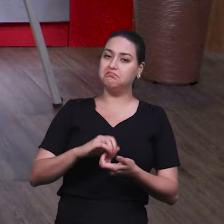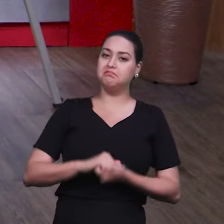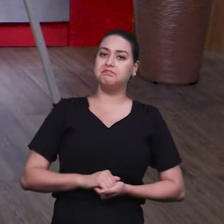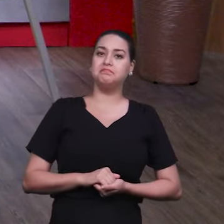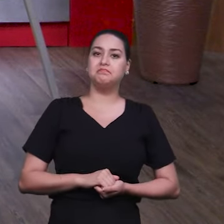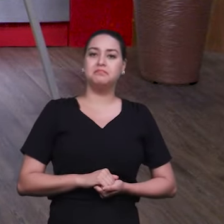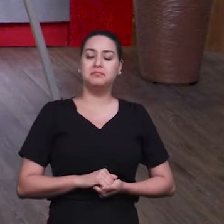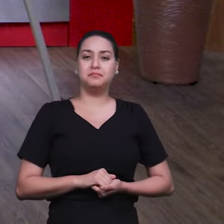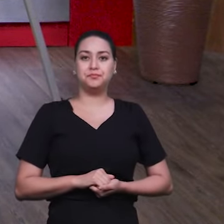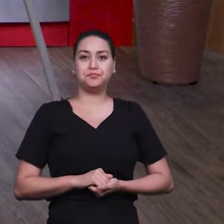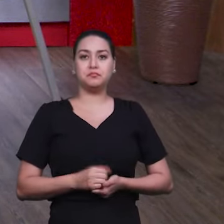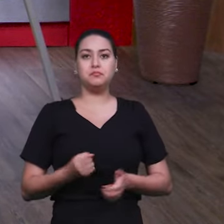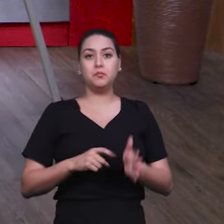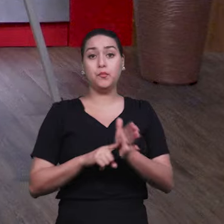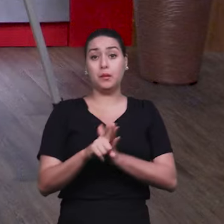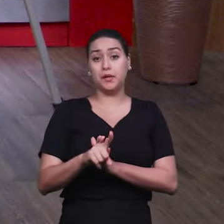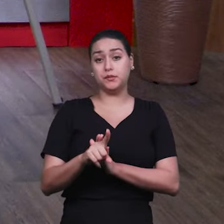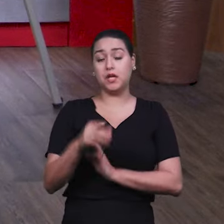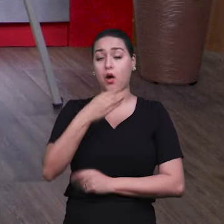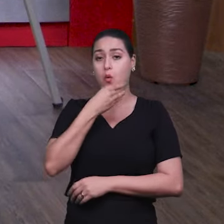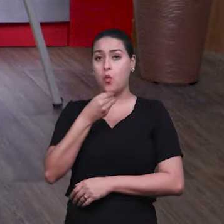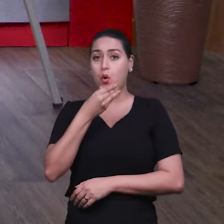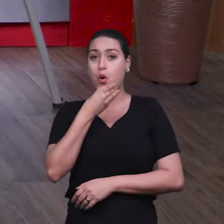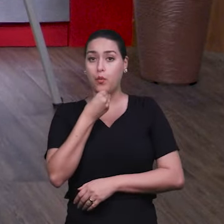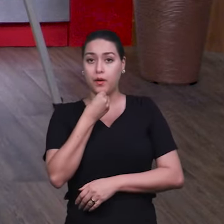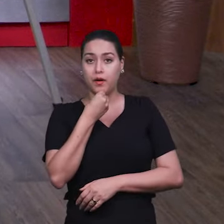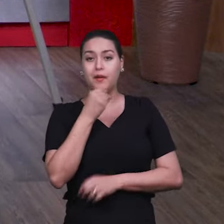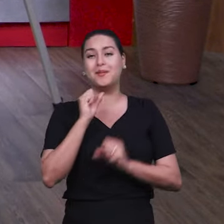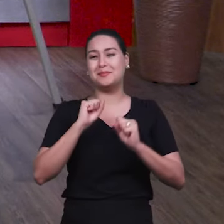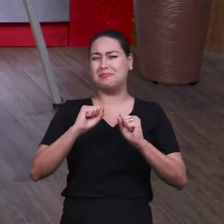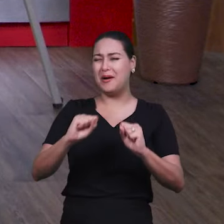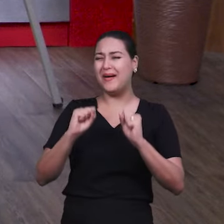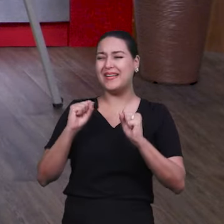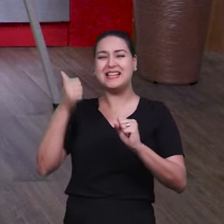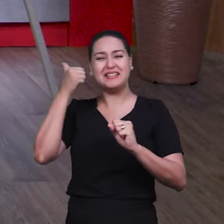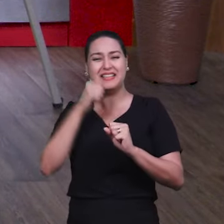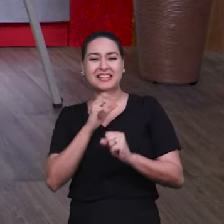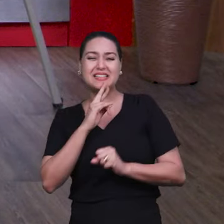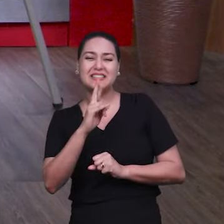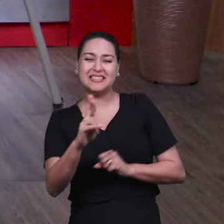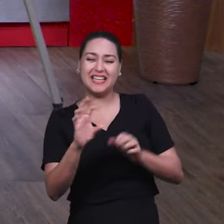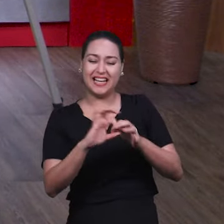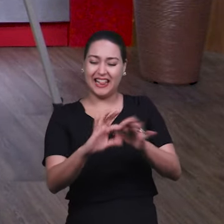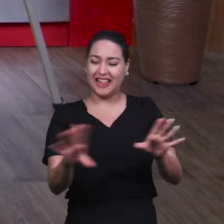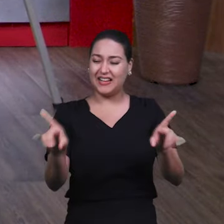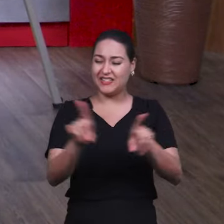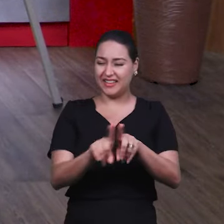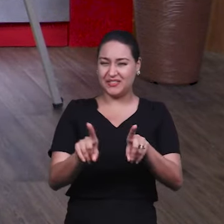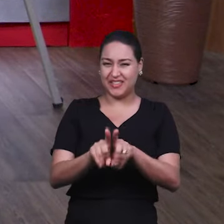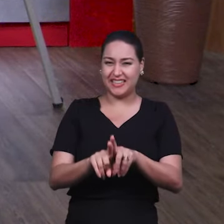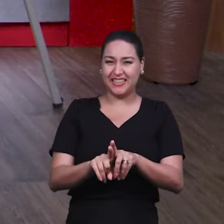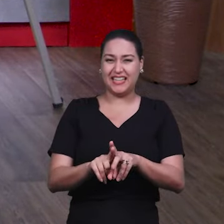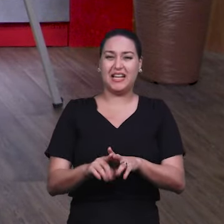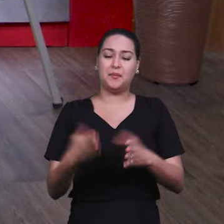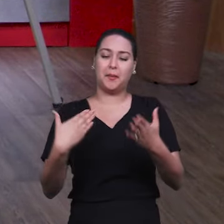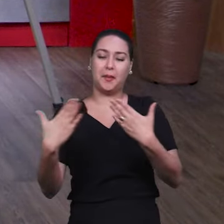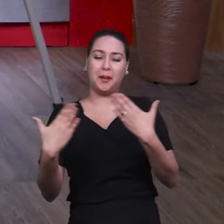vou perguntar aqui ao Fábio, mas também da mesma forma, né, Jane? Aqui nós estamos numa conversa, né?